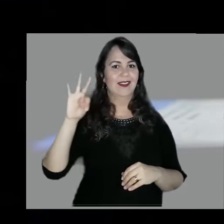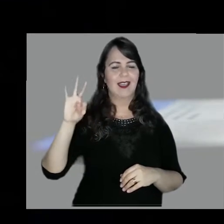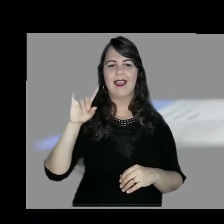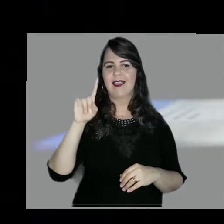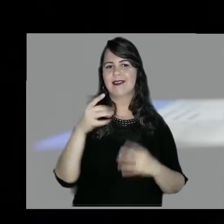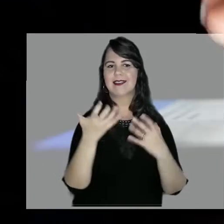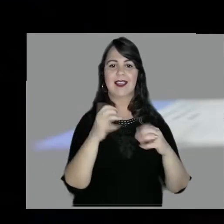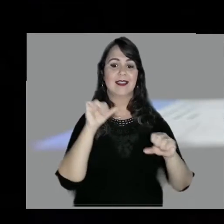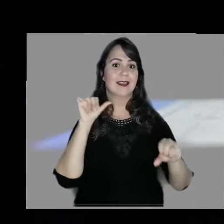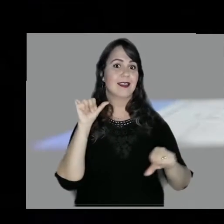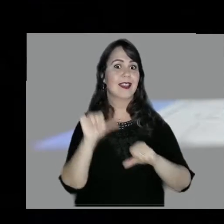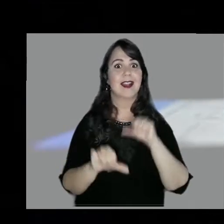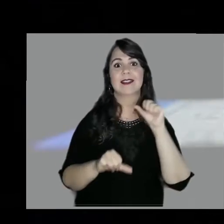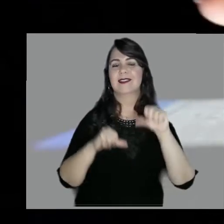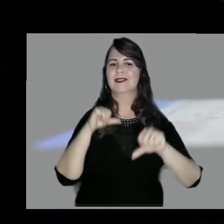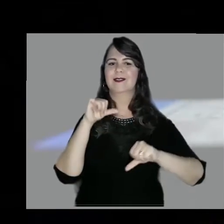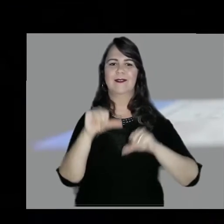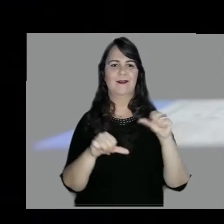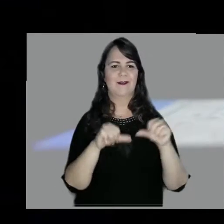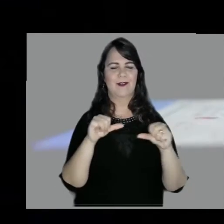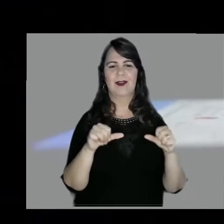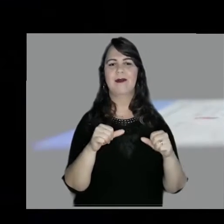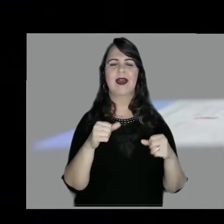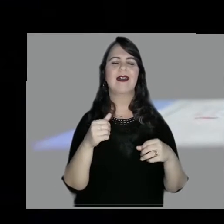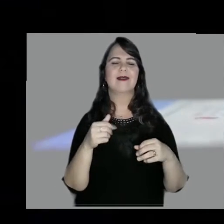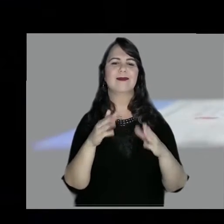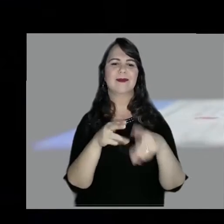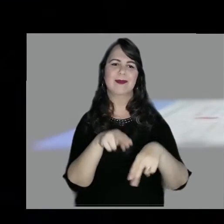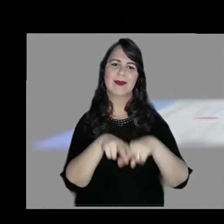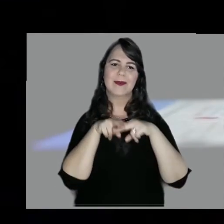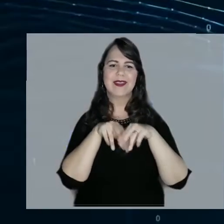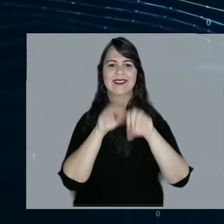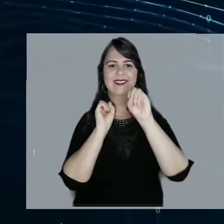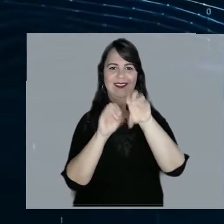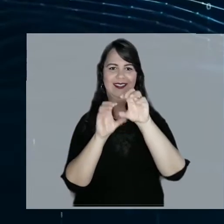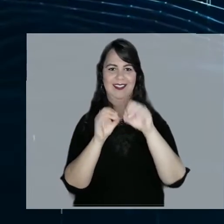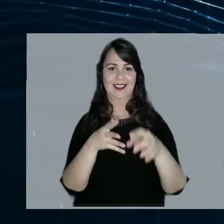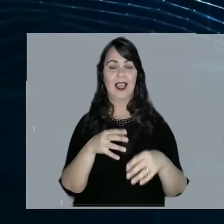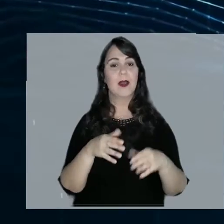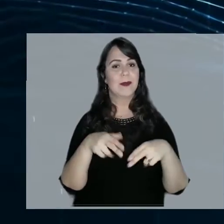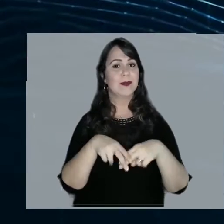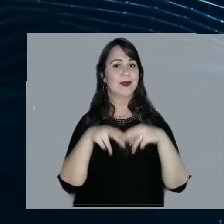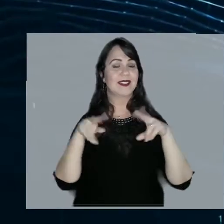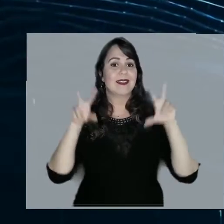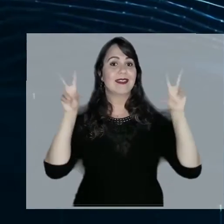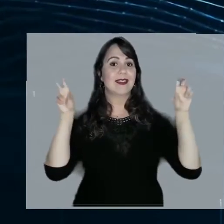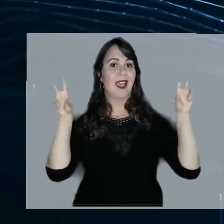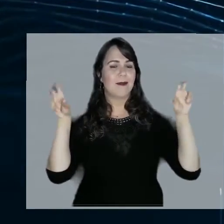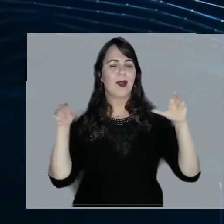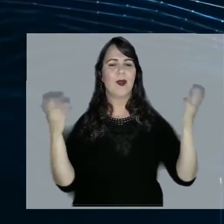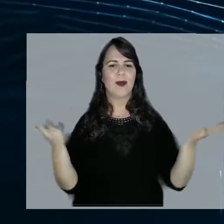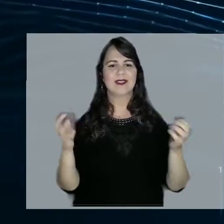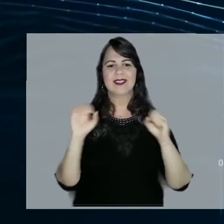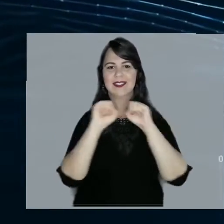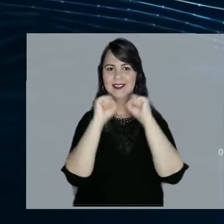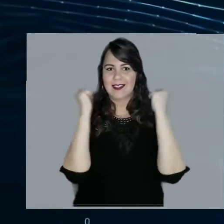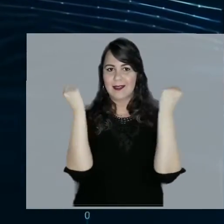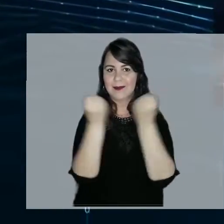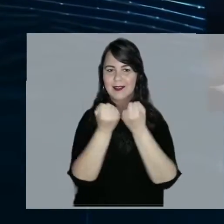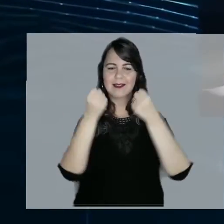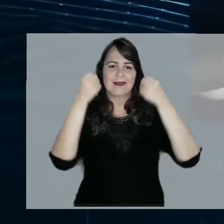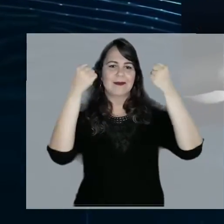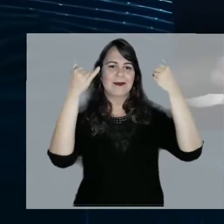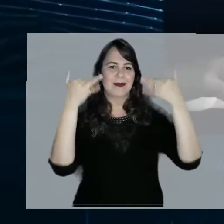transformar o judiciário por meio da educação, preparou para você este seminário com temas de grande